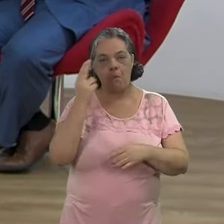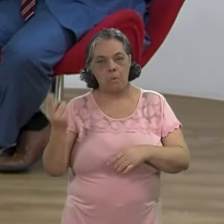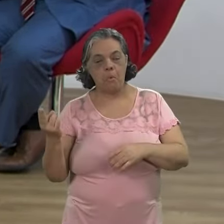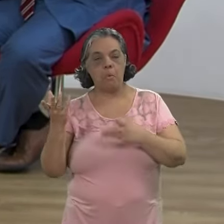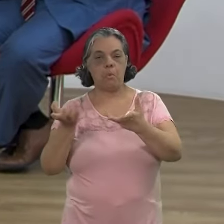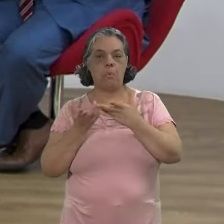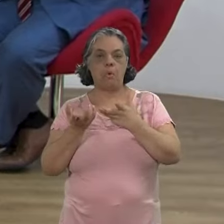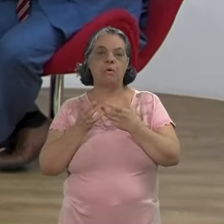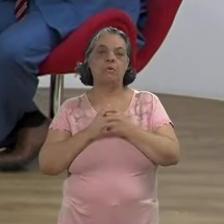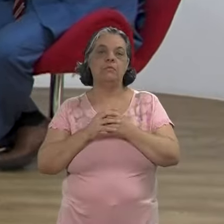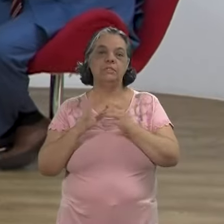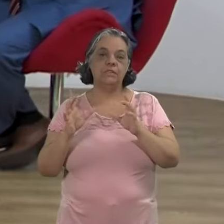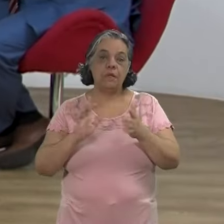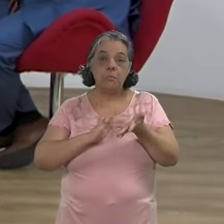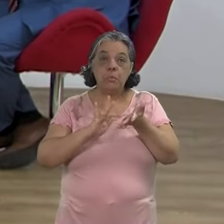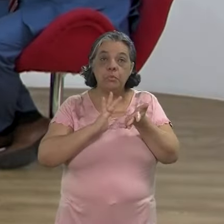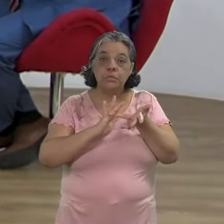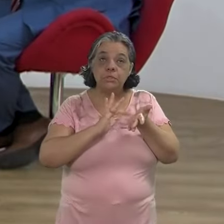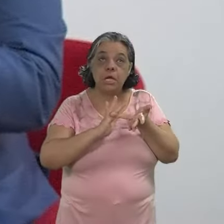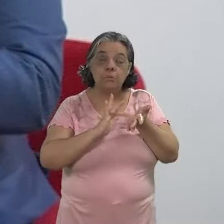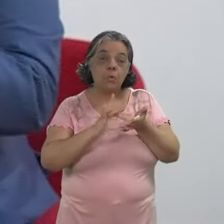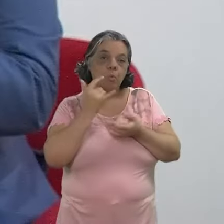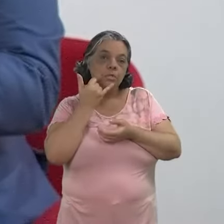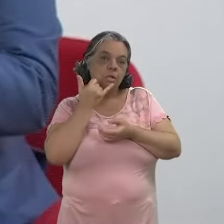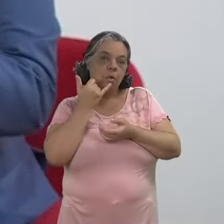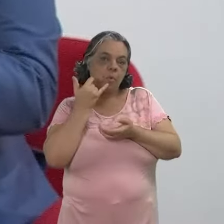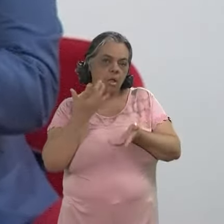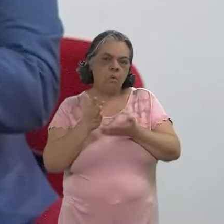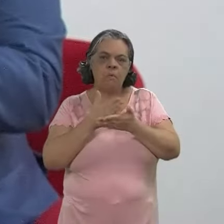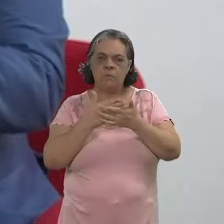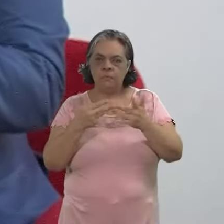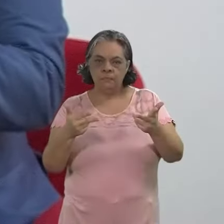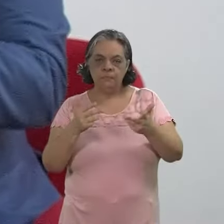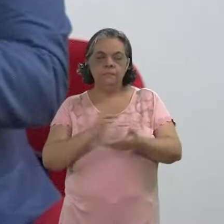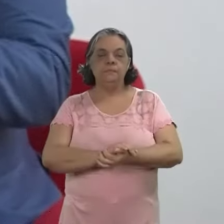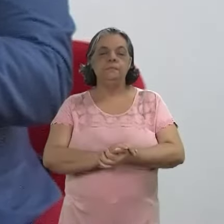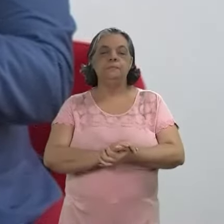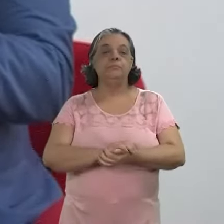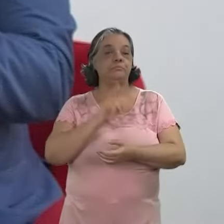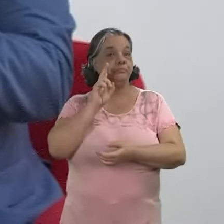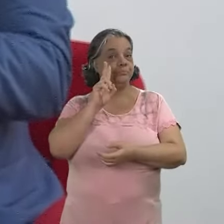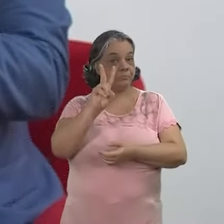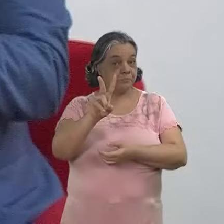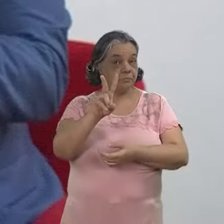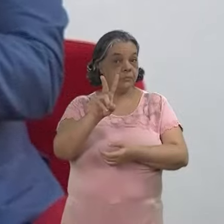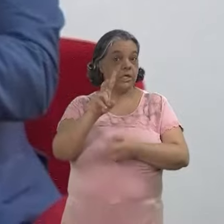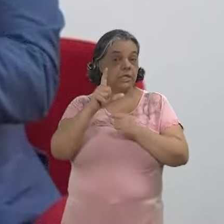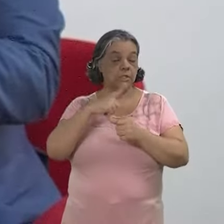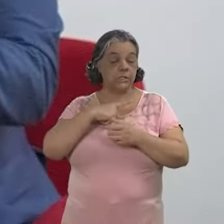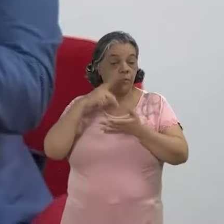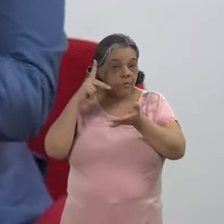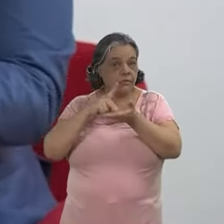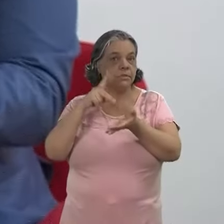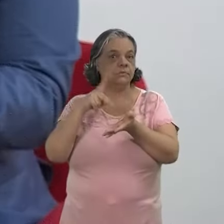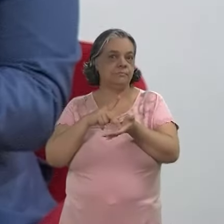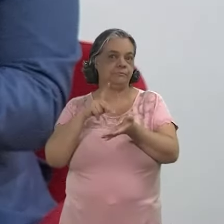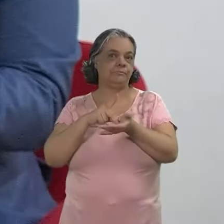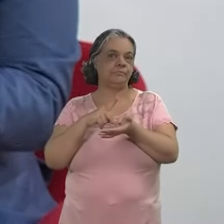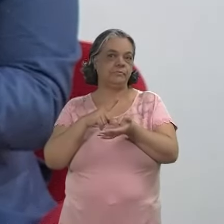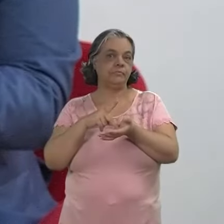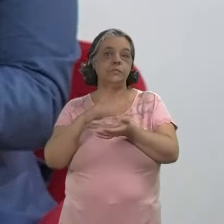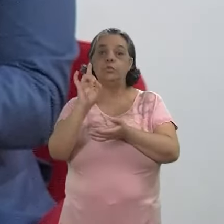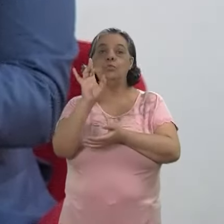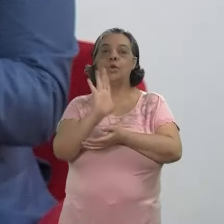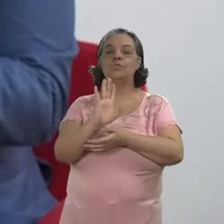ou quando você vê por um tablet, ou um celular hoje, qualquer... Veja, aquilo carrega uma verdade,